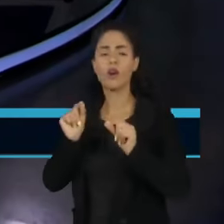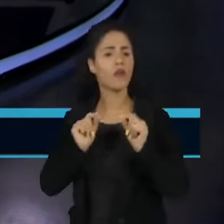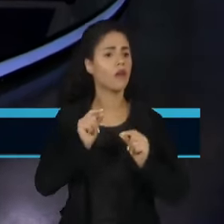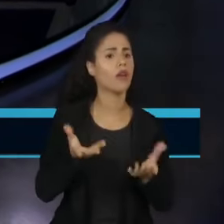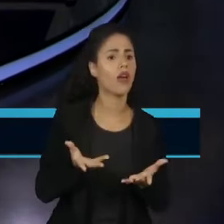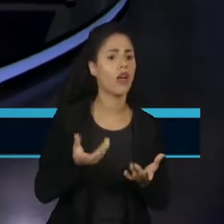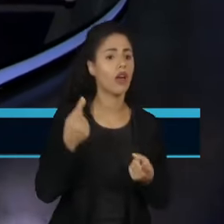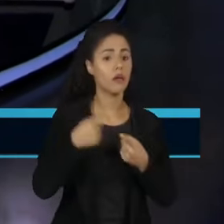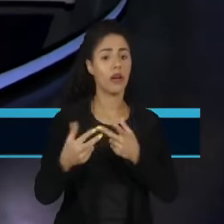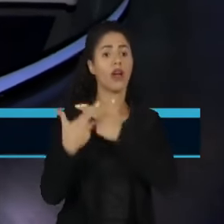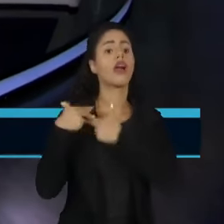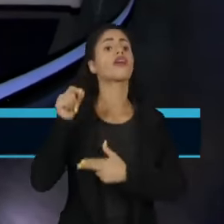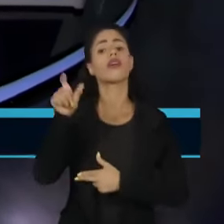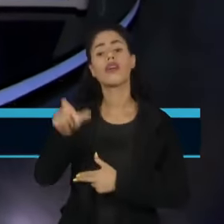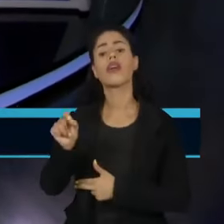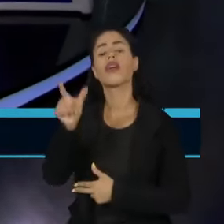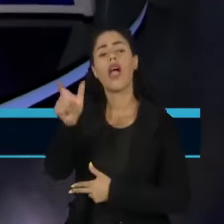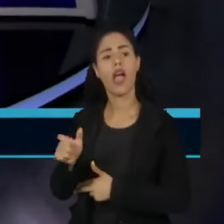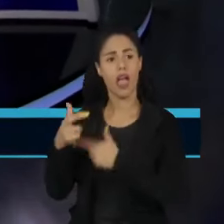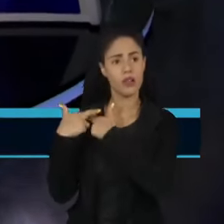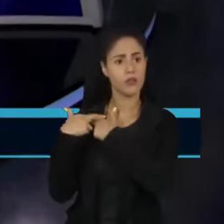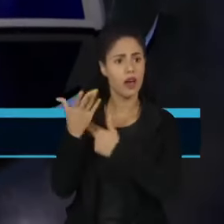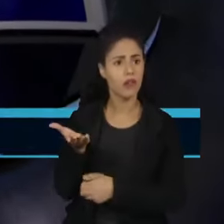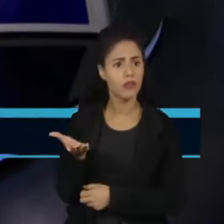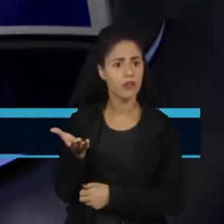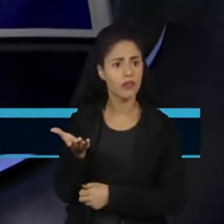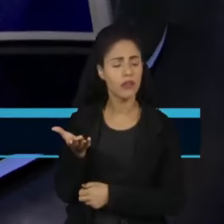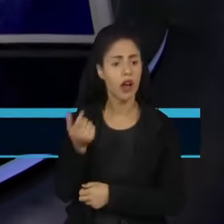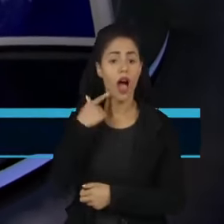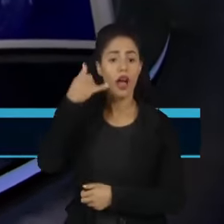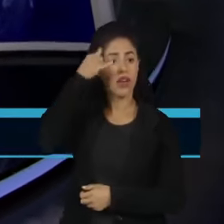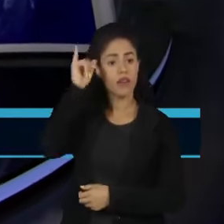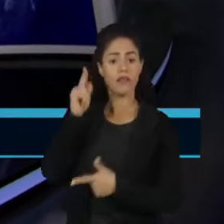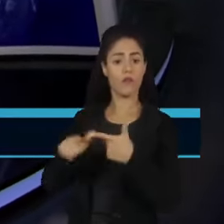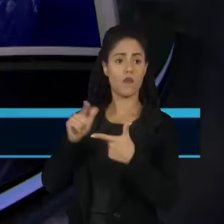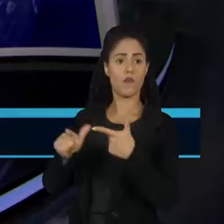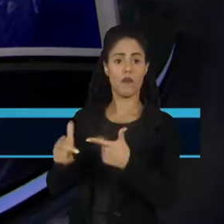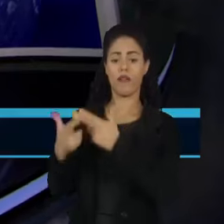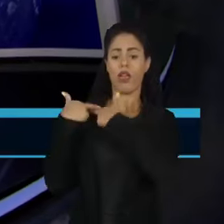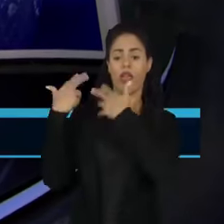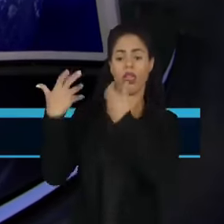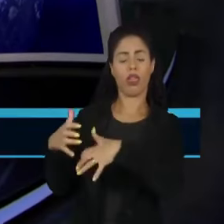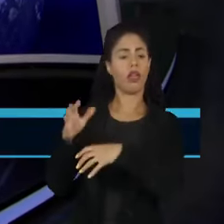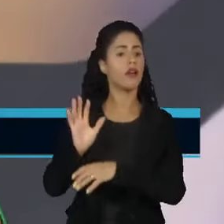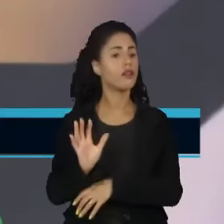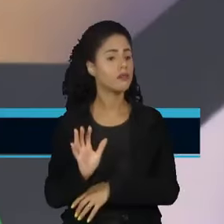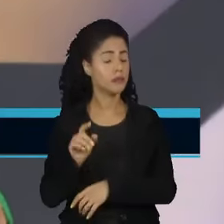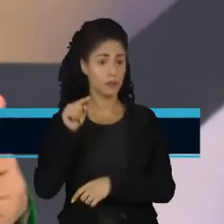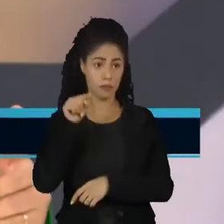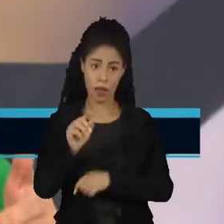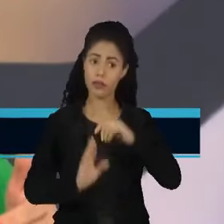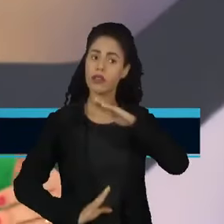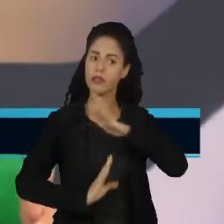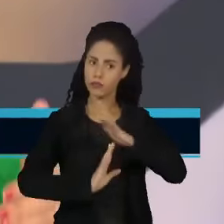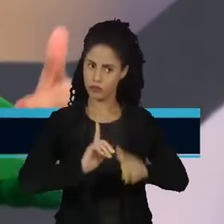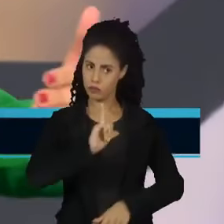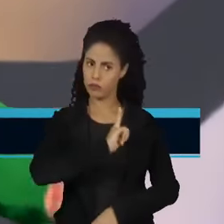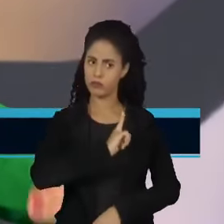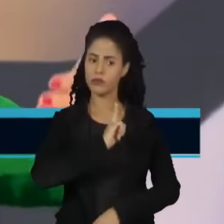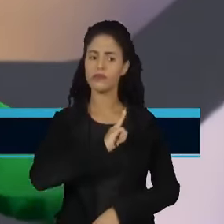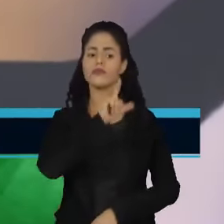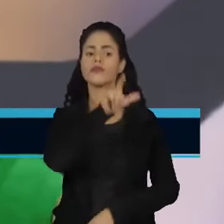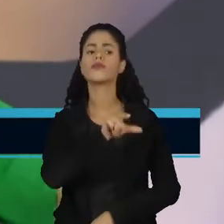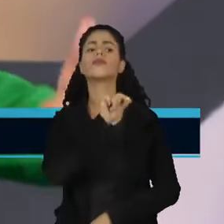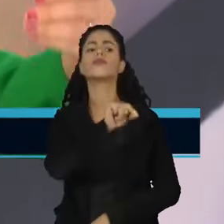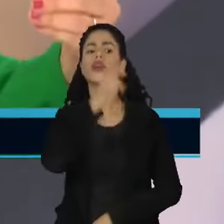responsabilização. É isso que eles querem, evitar a responsabilização. No limite, há uma postura, literalmente, de quem se